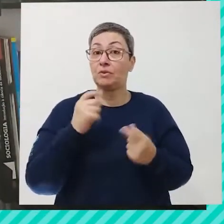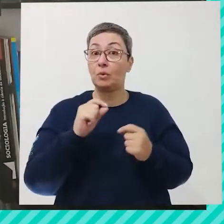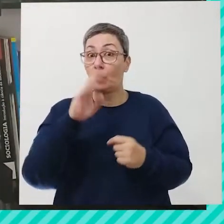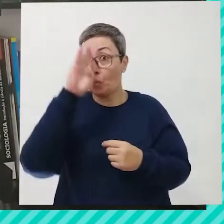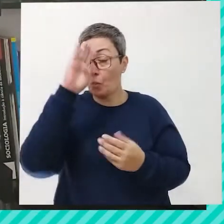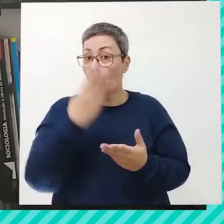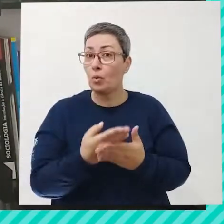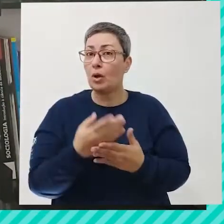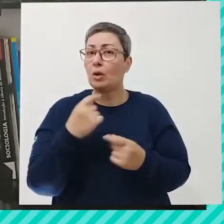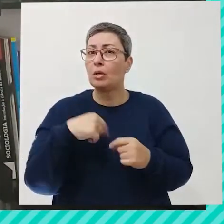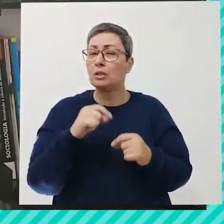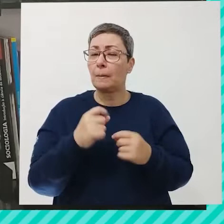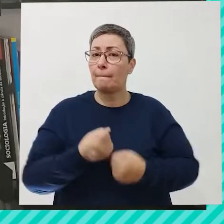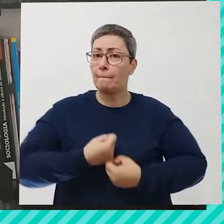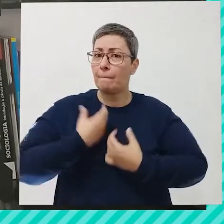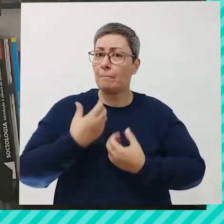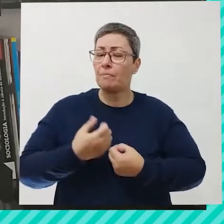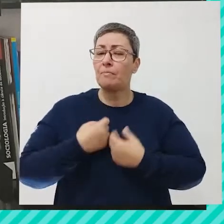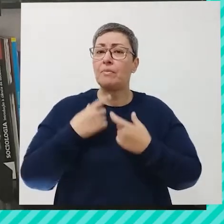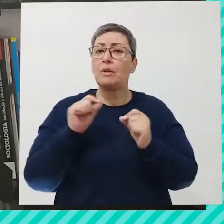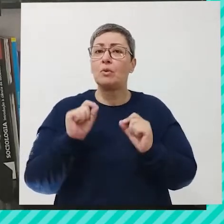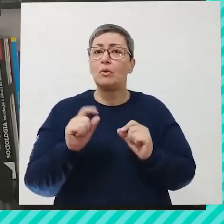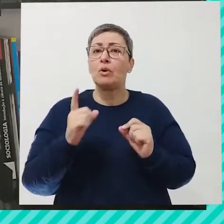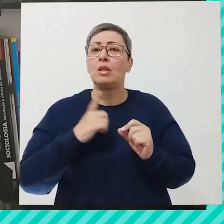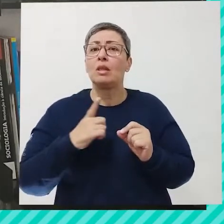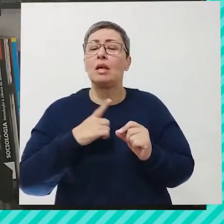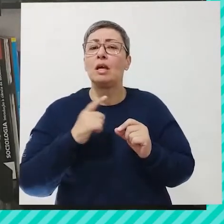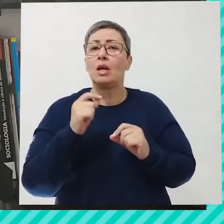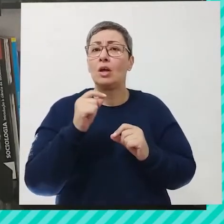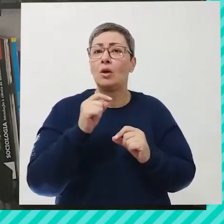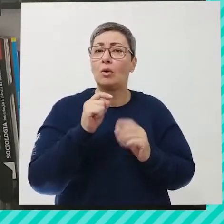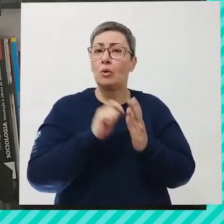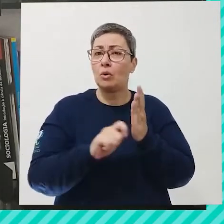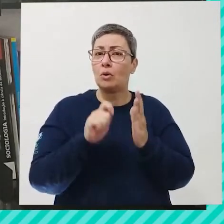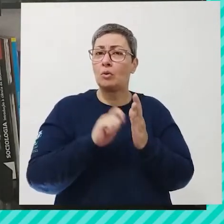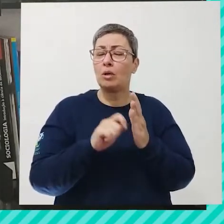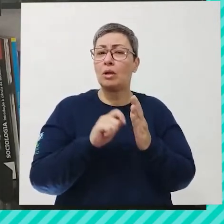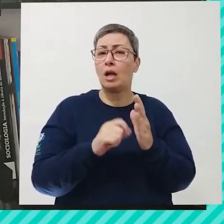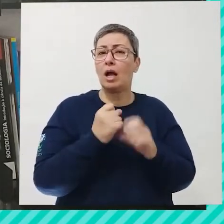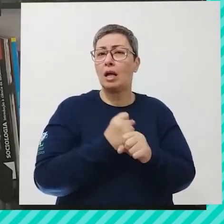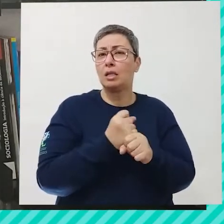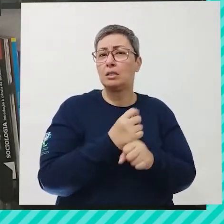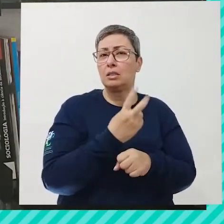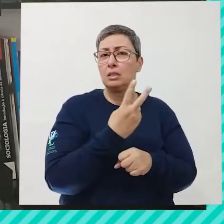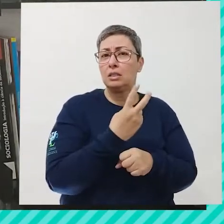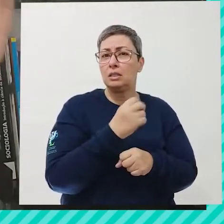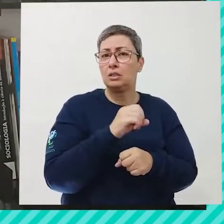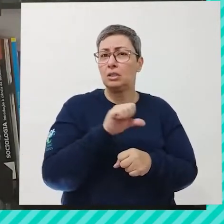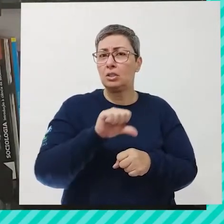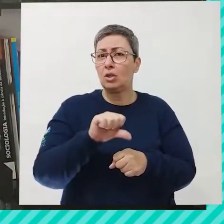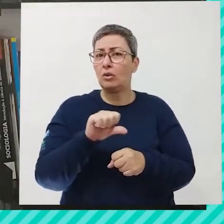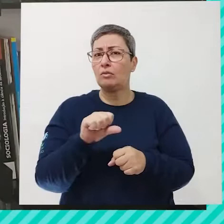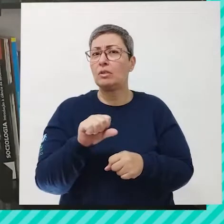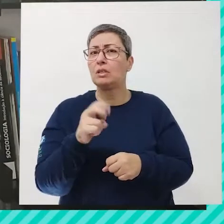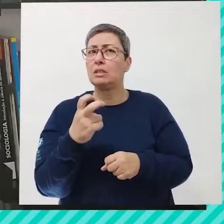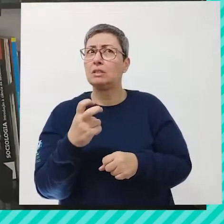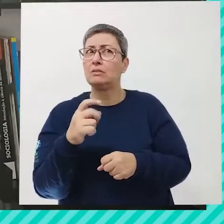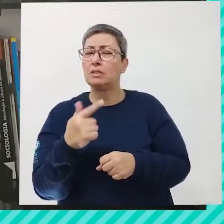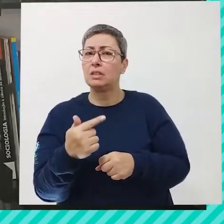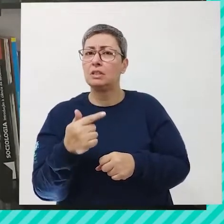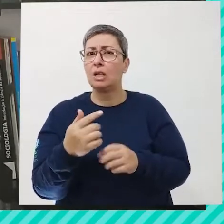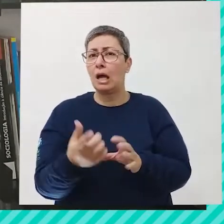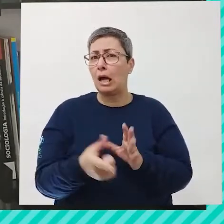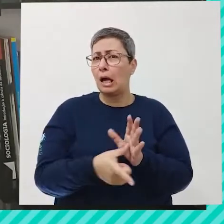acredita-se que esse poema, né, que o poema tenha sido escrito entre 509 e 27 a si, ou seja,